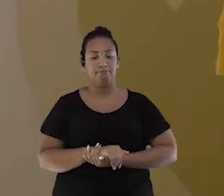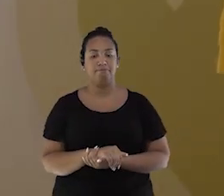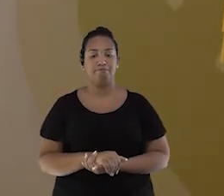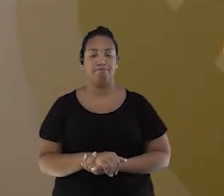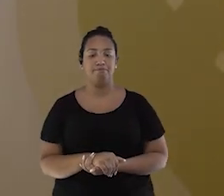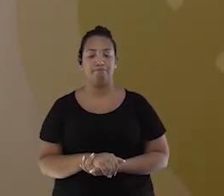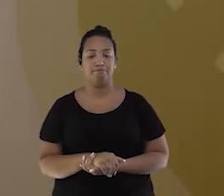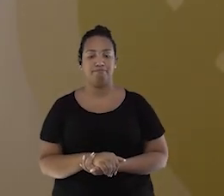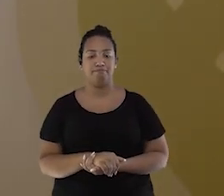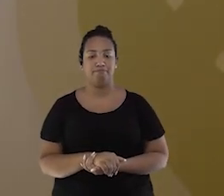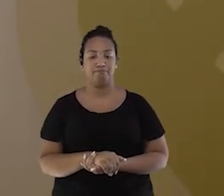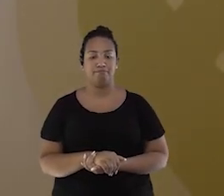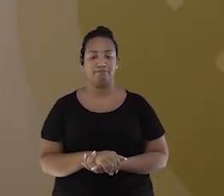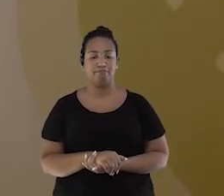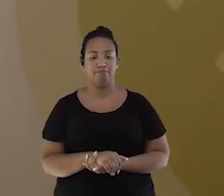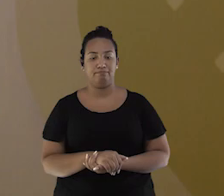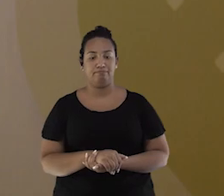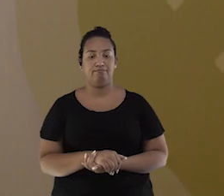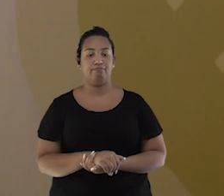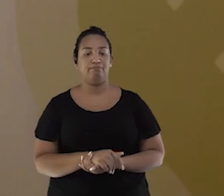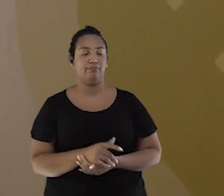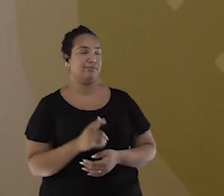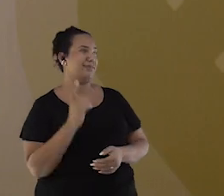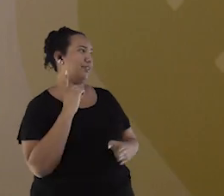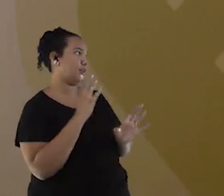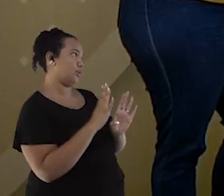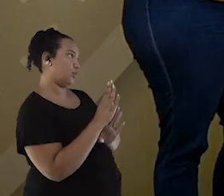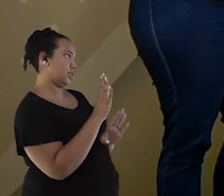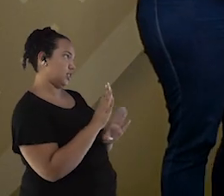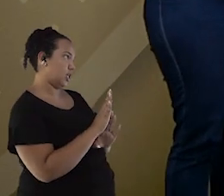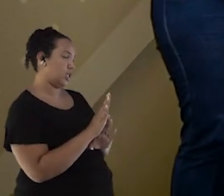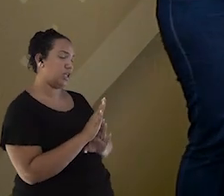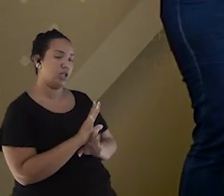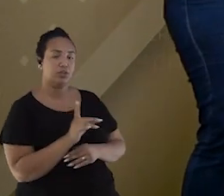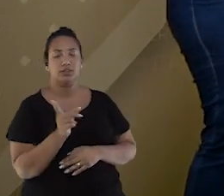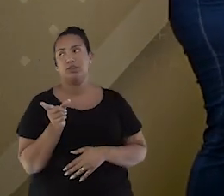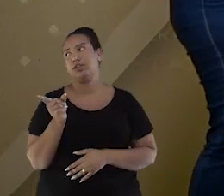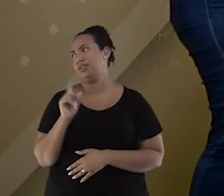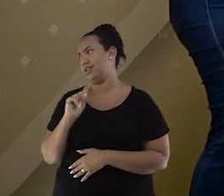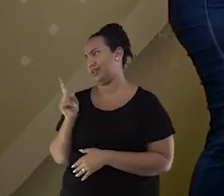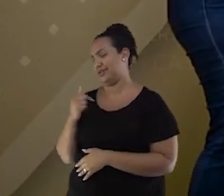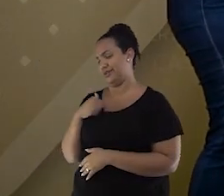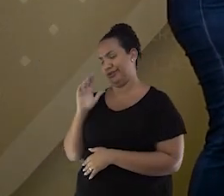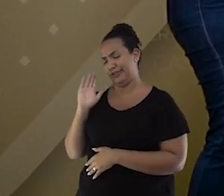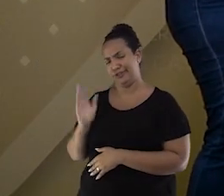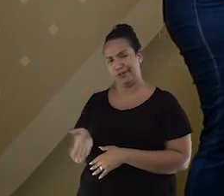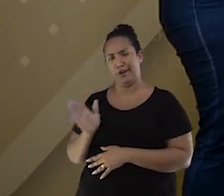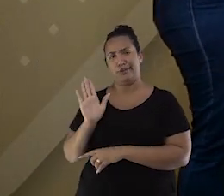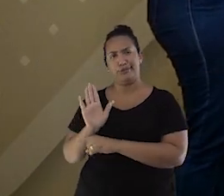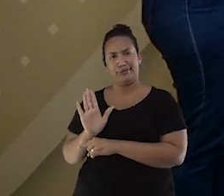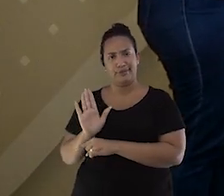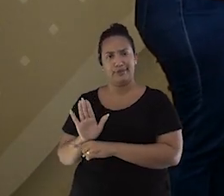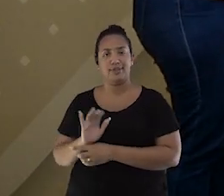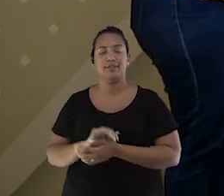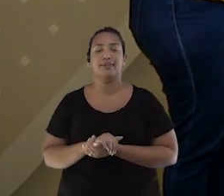Tem alguma dica? Não, já te dei muitas dicas. Hum, deixa eu ver.